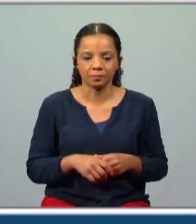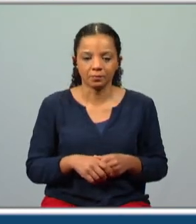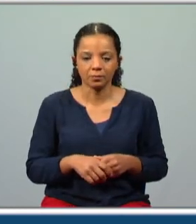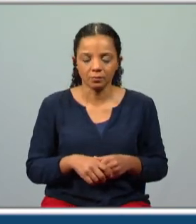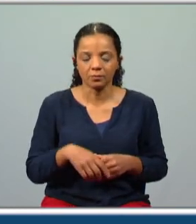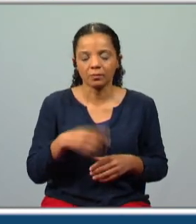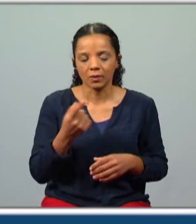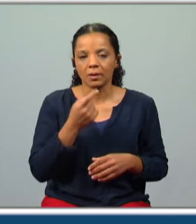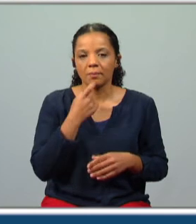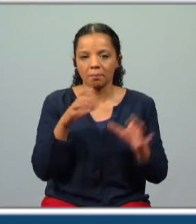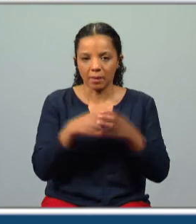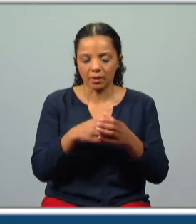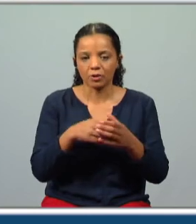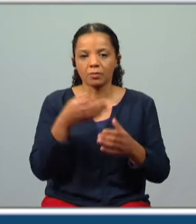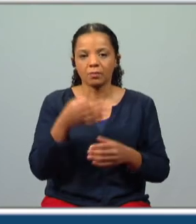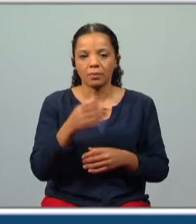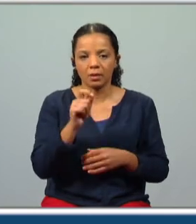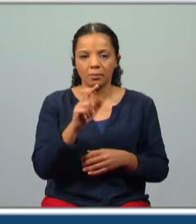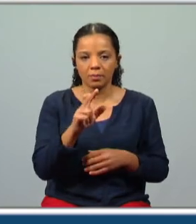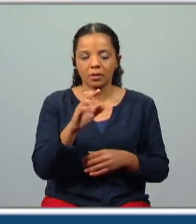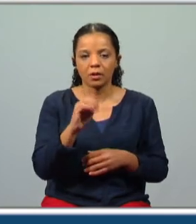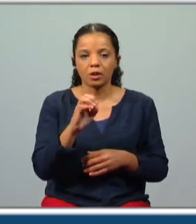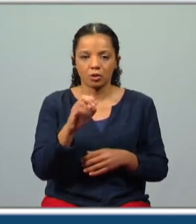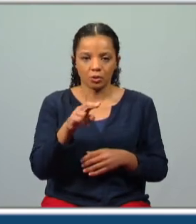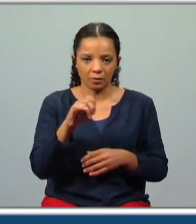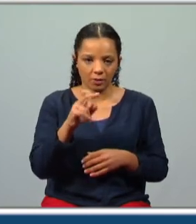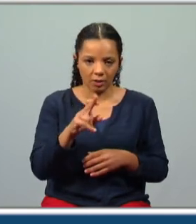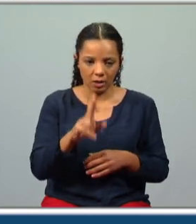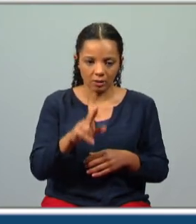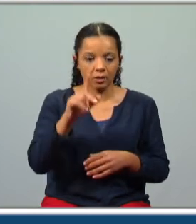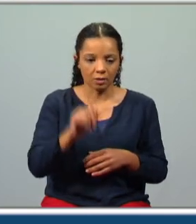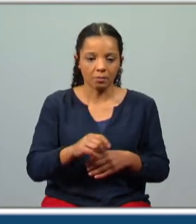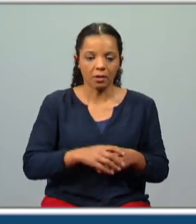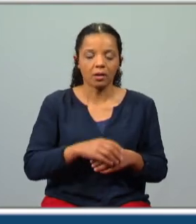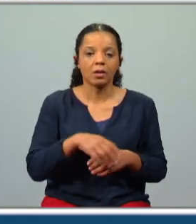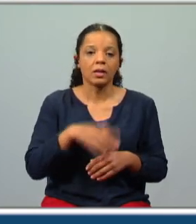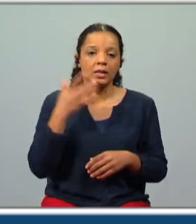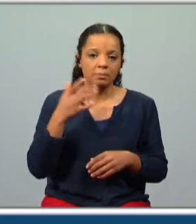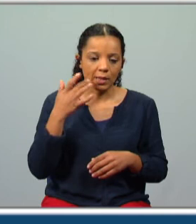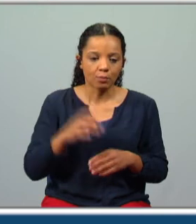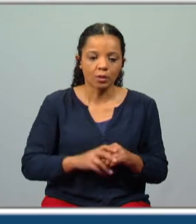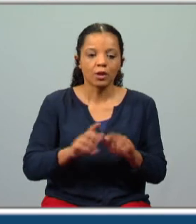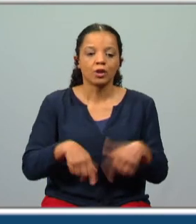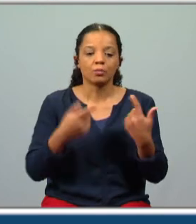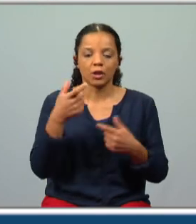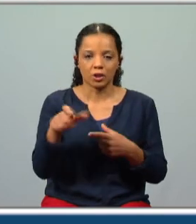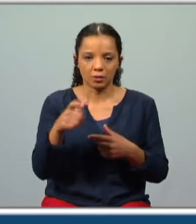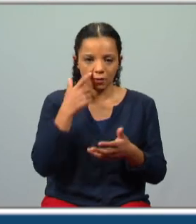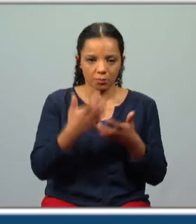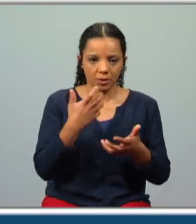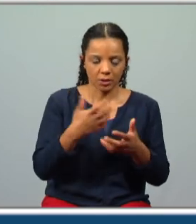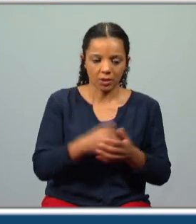personificação das pedras até as pedras se comovem e portanto é também uma hipérbole e depois temos a adjetivação